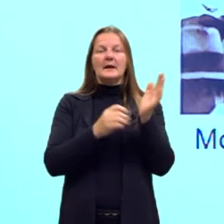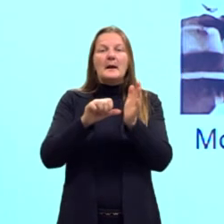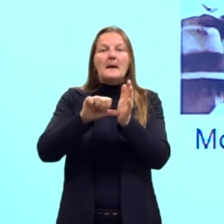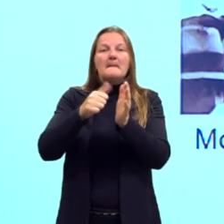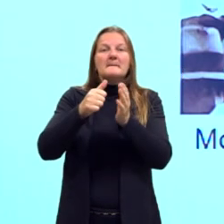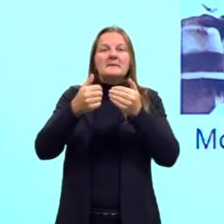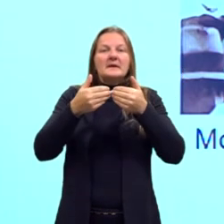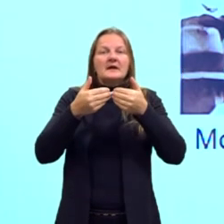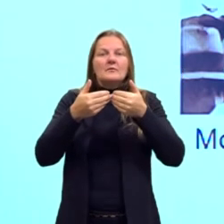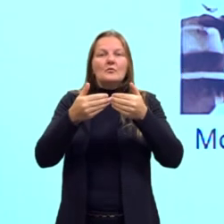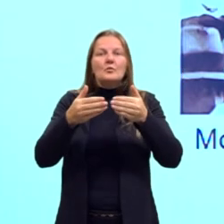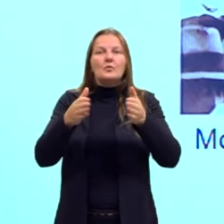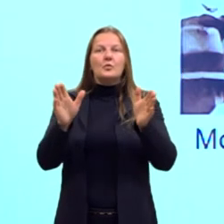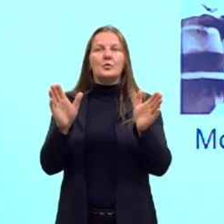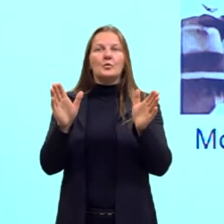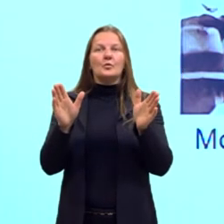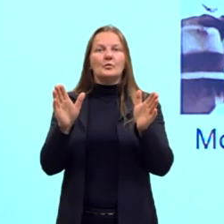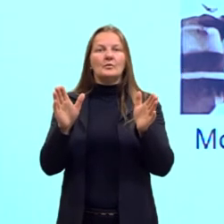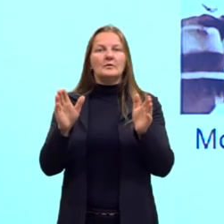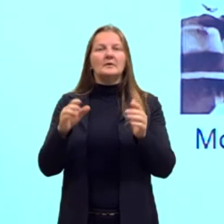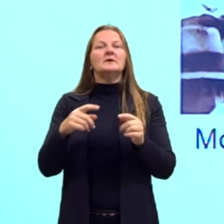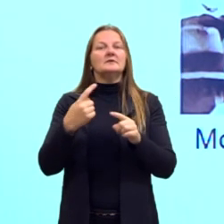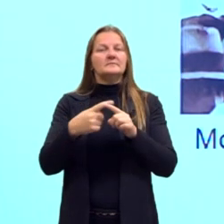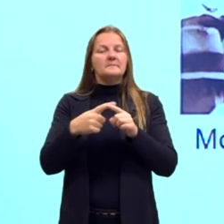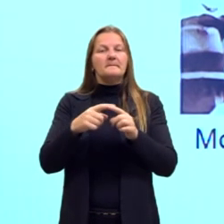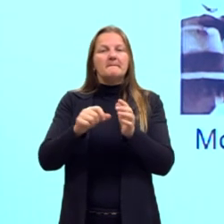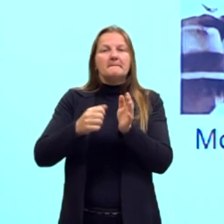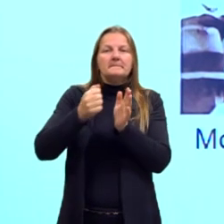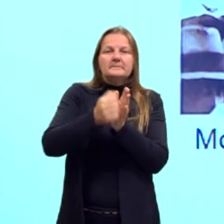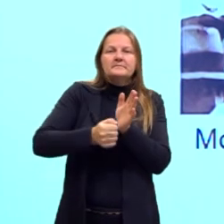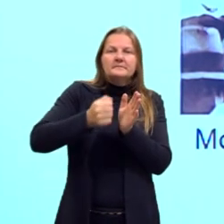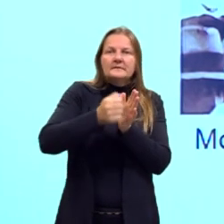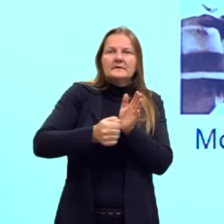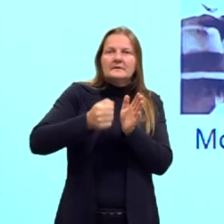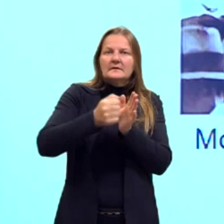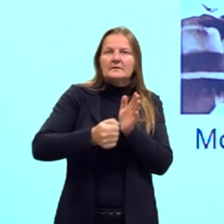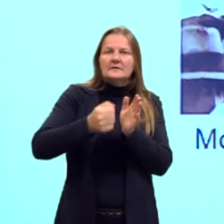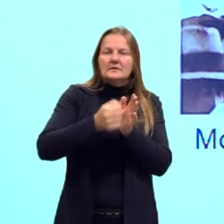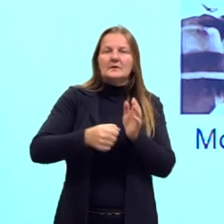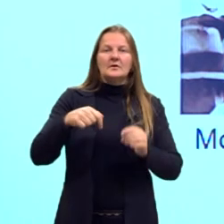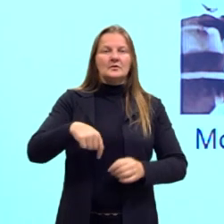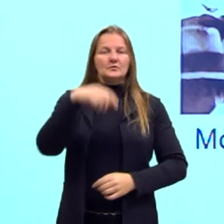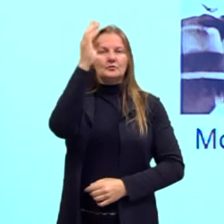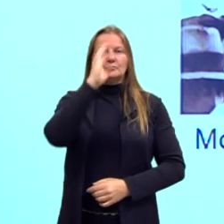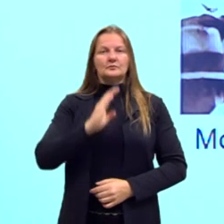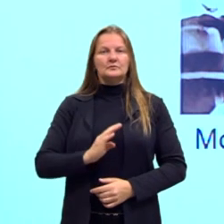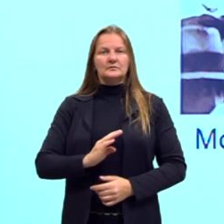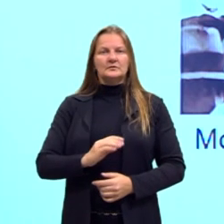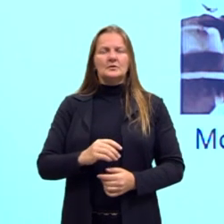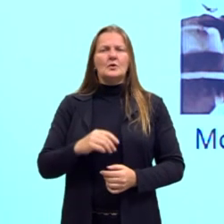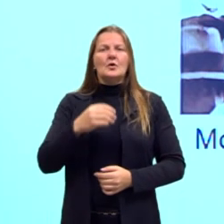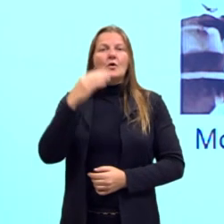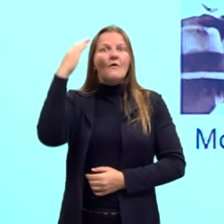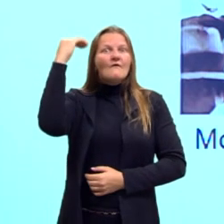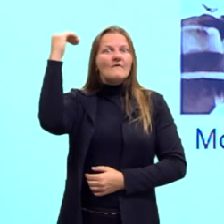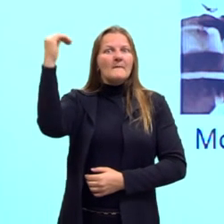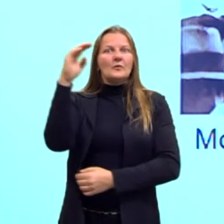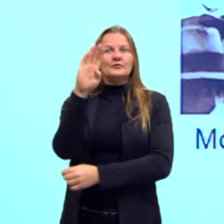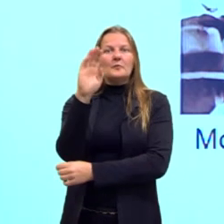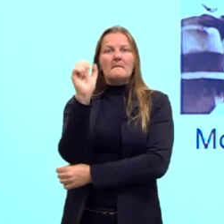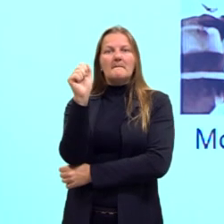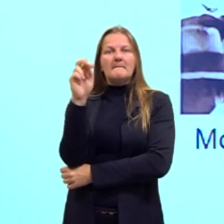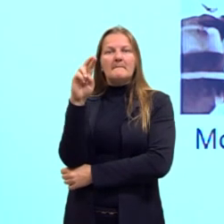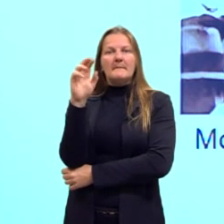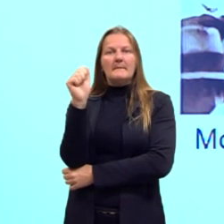brasileira, né, construída pelo Irineu, Evangelista de Souza, tá, o famoso Barão de Mauá, tá,